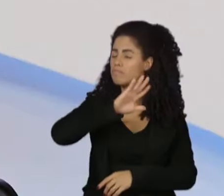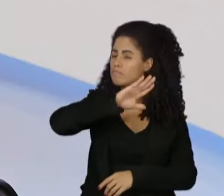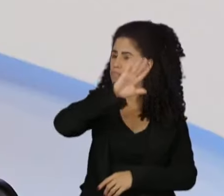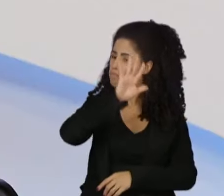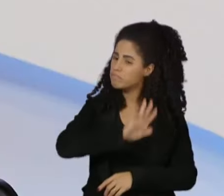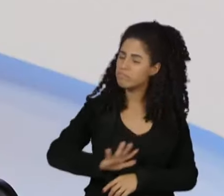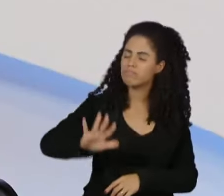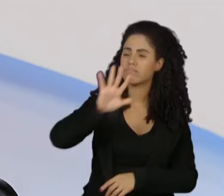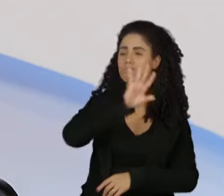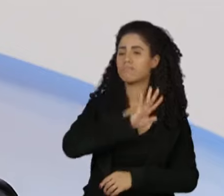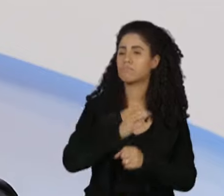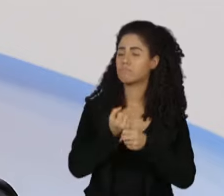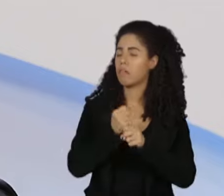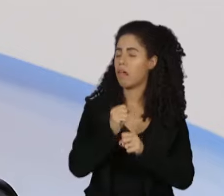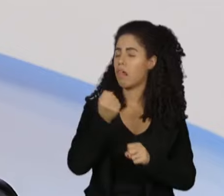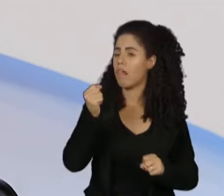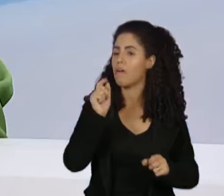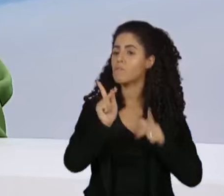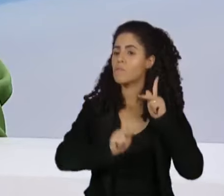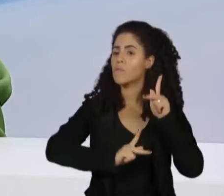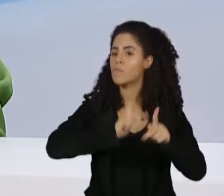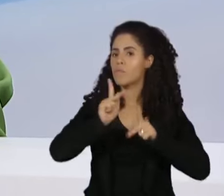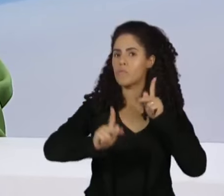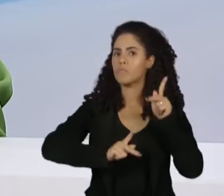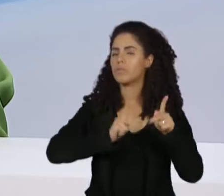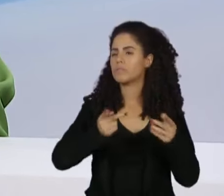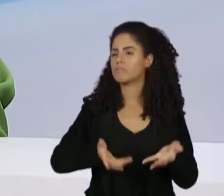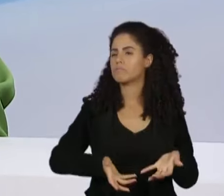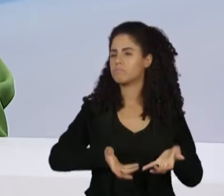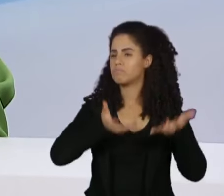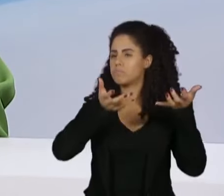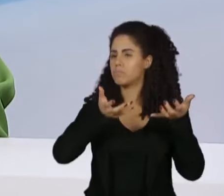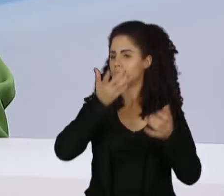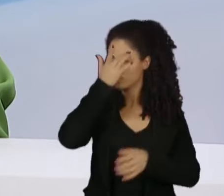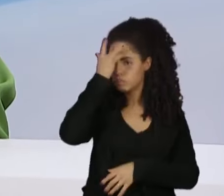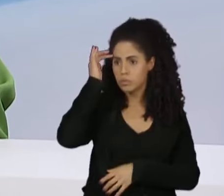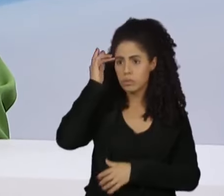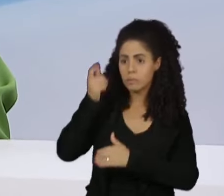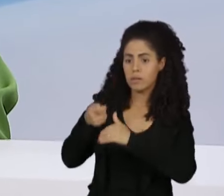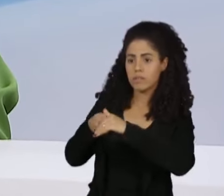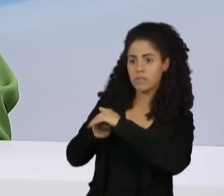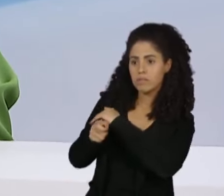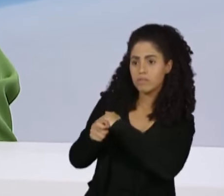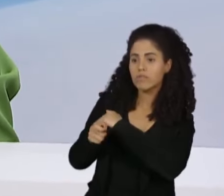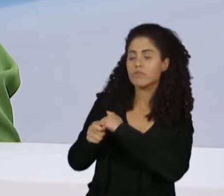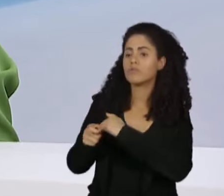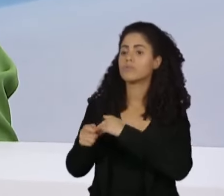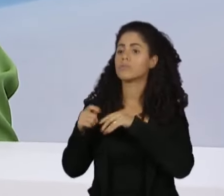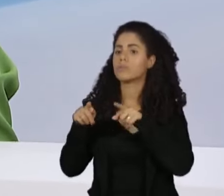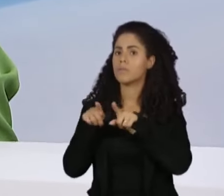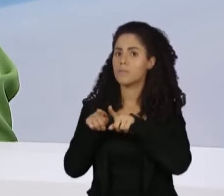tem uma população potencial de investidor grande,